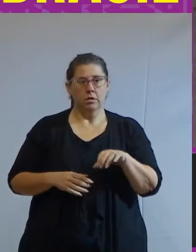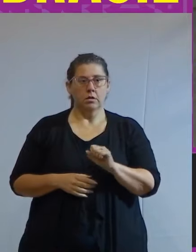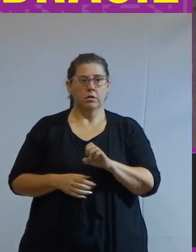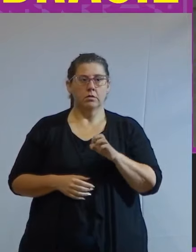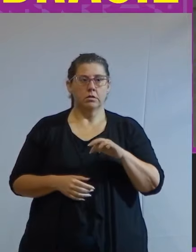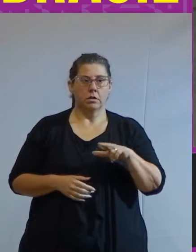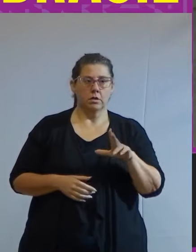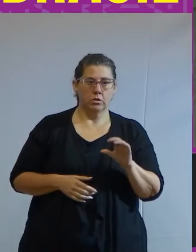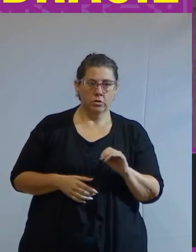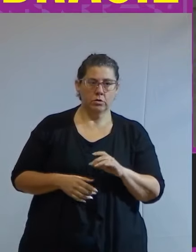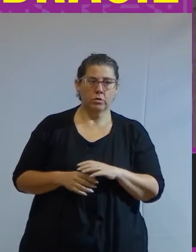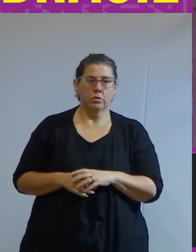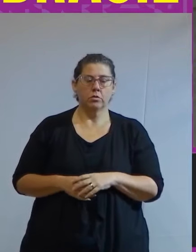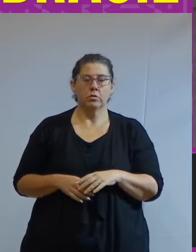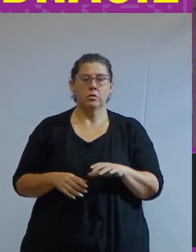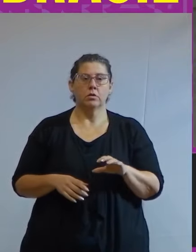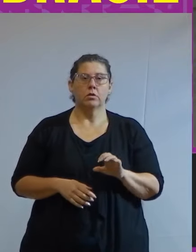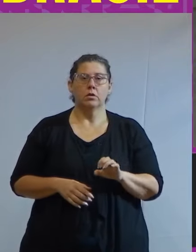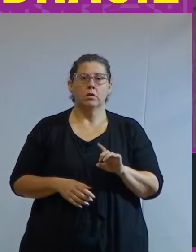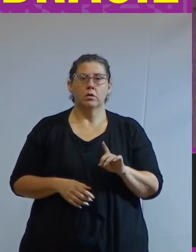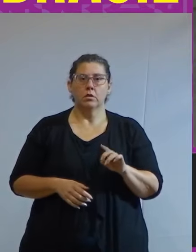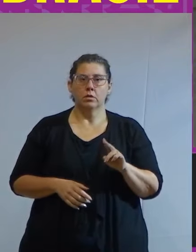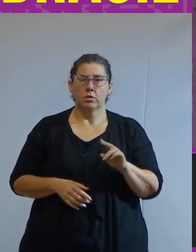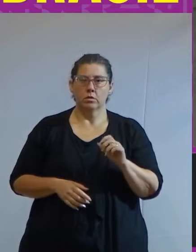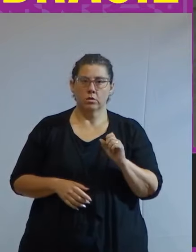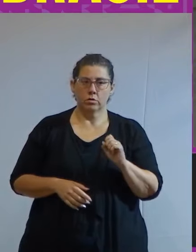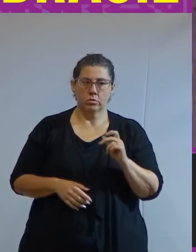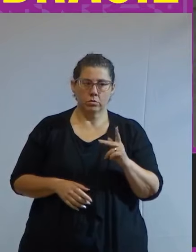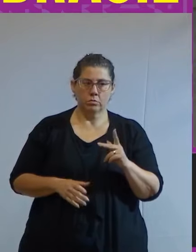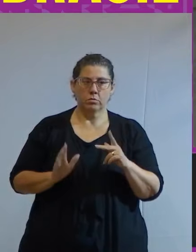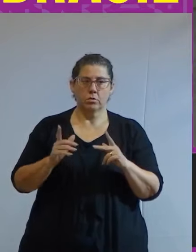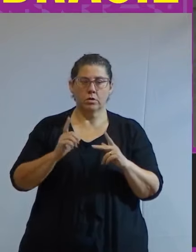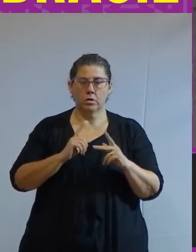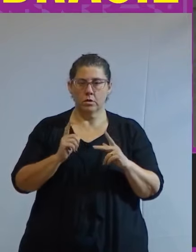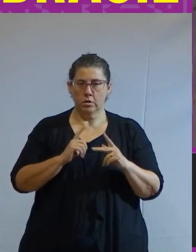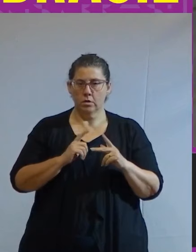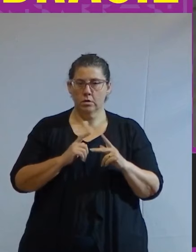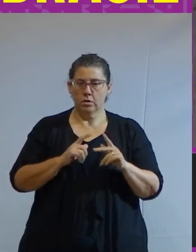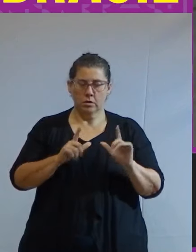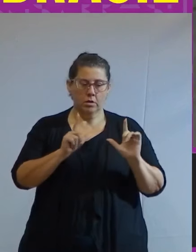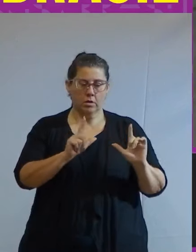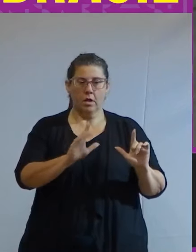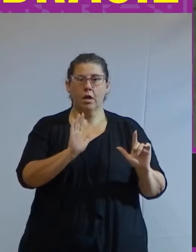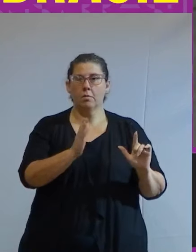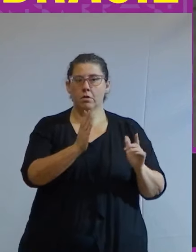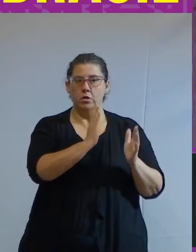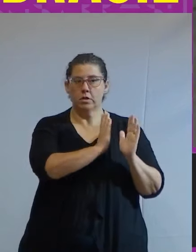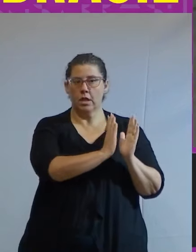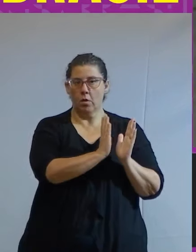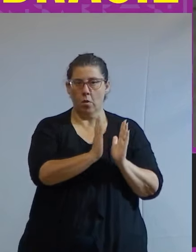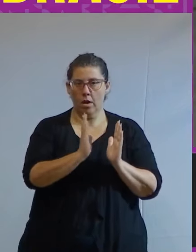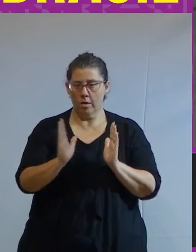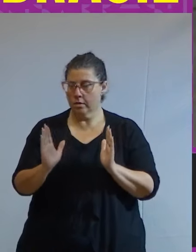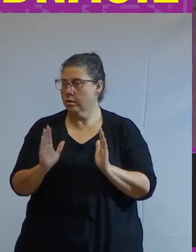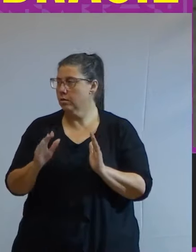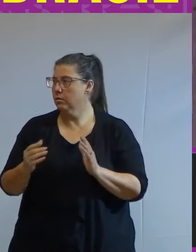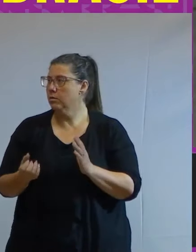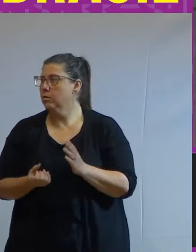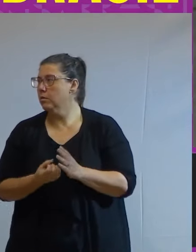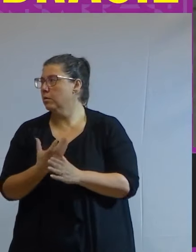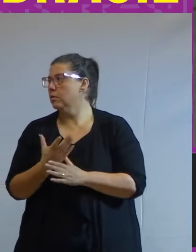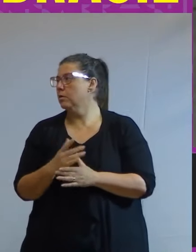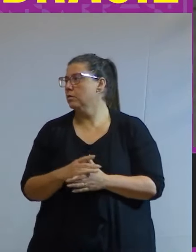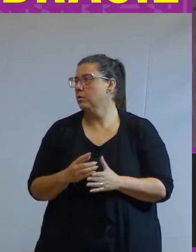ao Sérgio Miceli a Eduspe tem inclusive já a capa da coleção vai sair o número